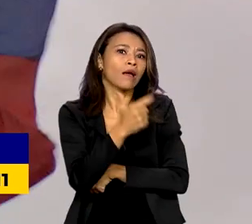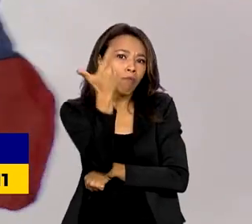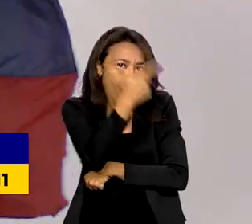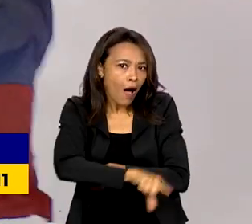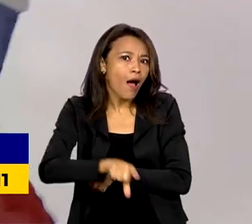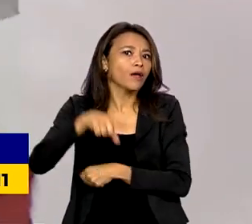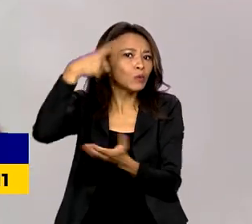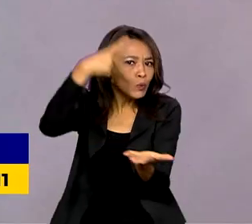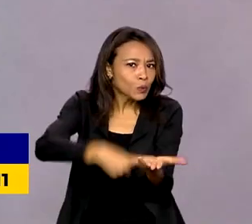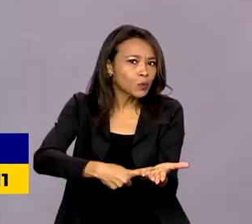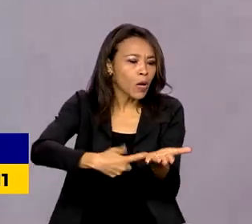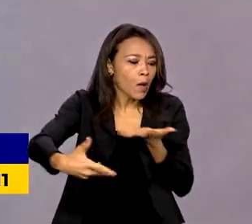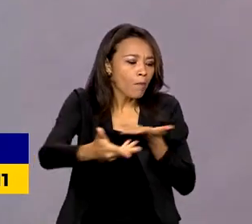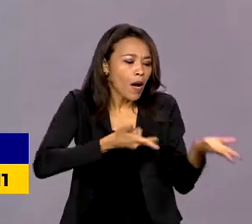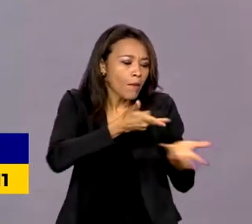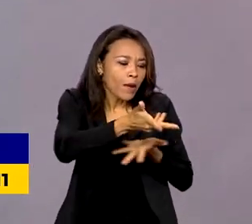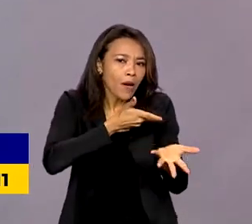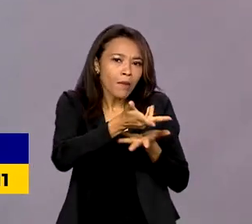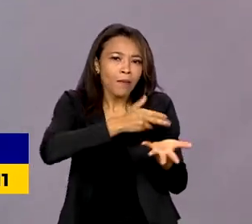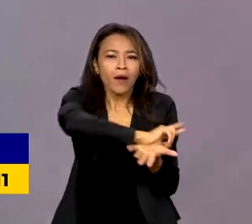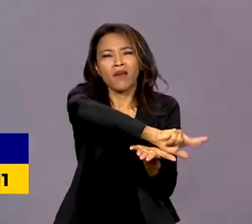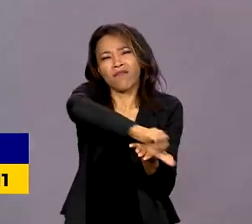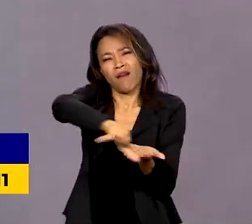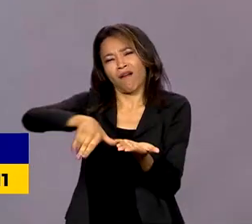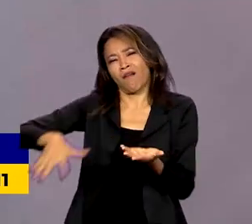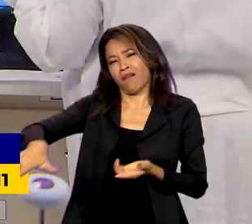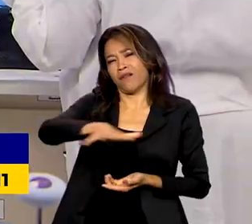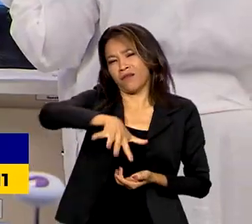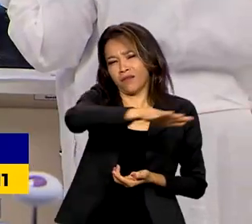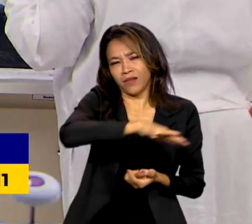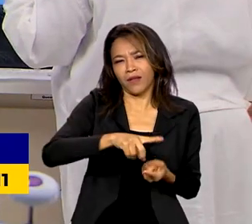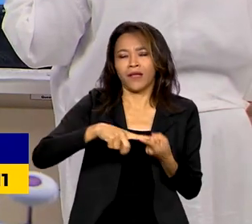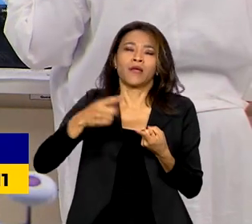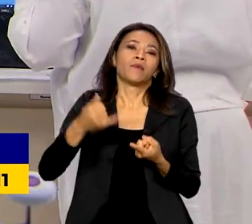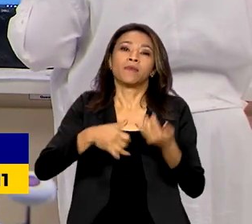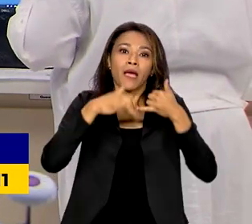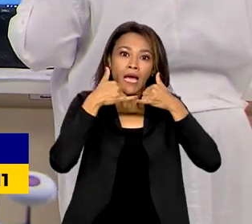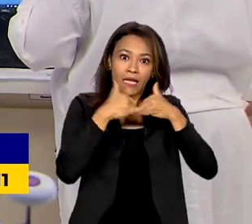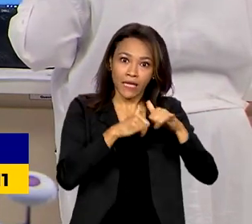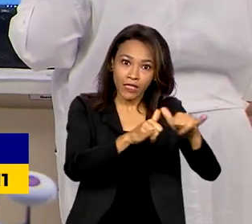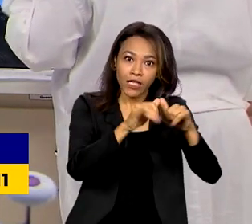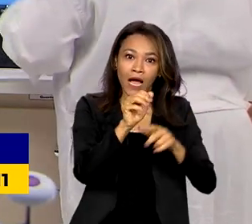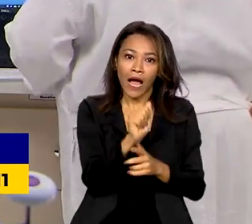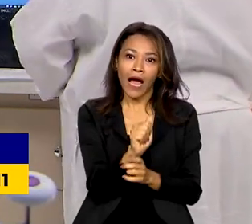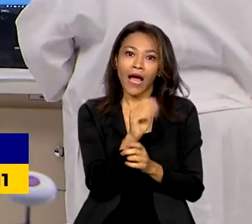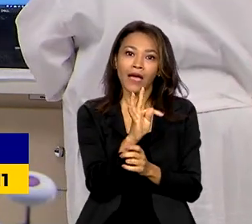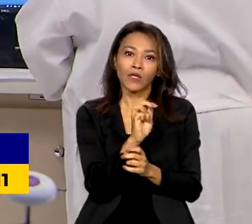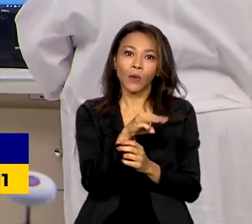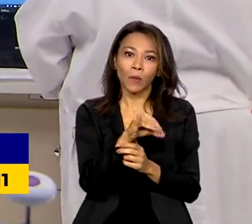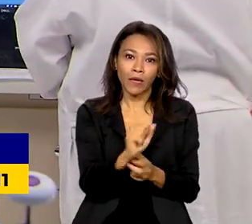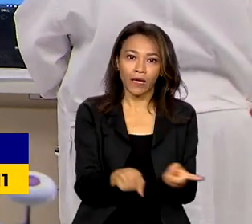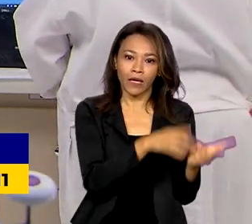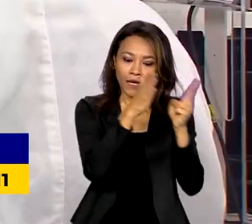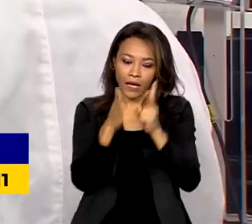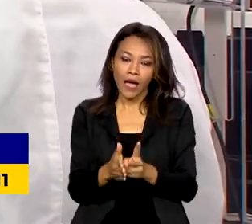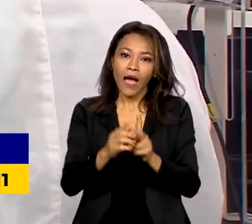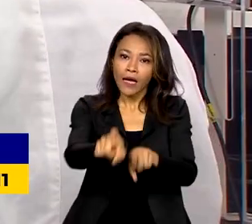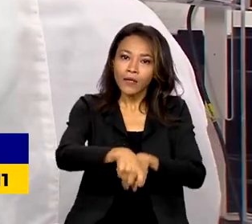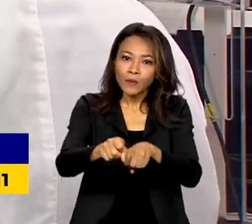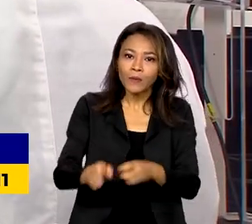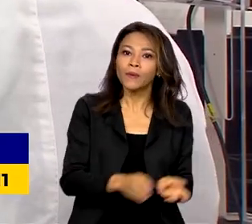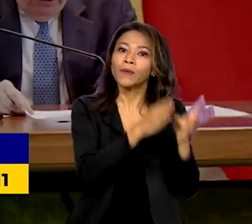com o Brasil em diversas áreas, como energia atômica pacífica, agricultura e